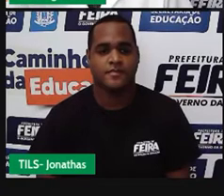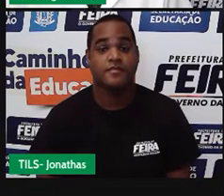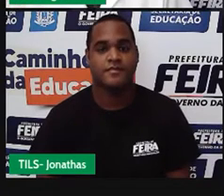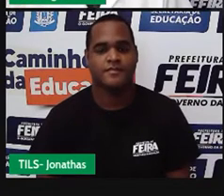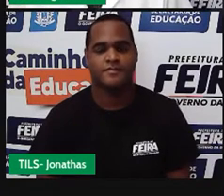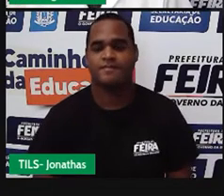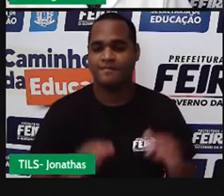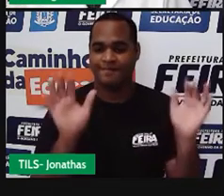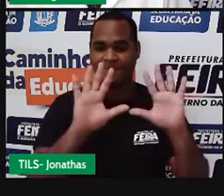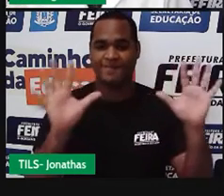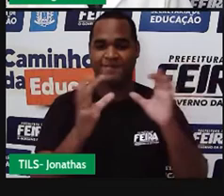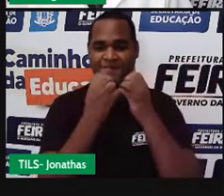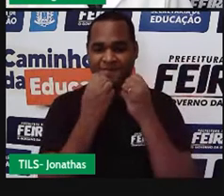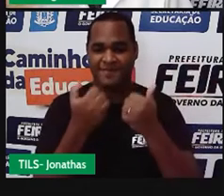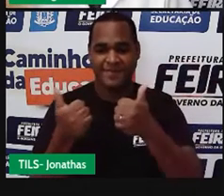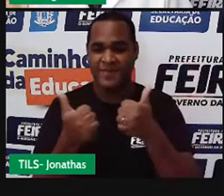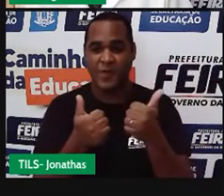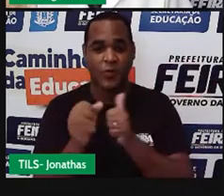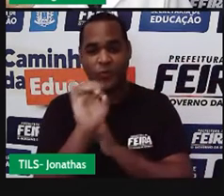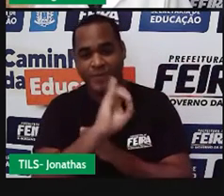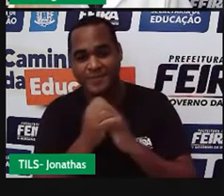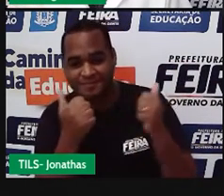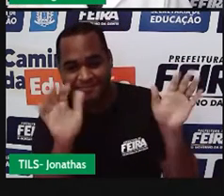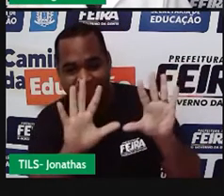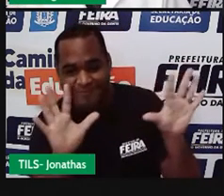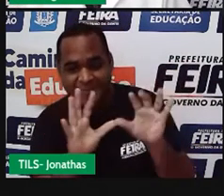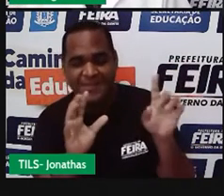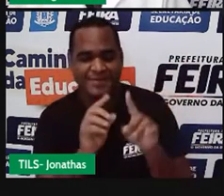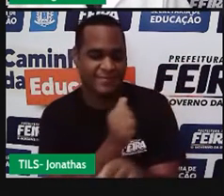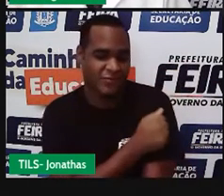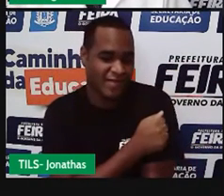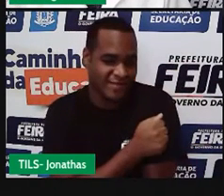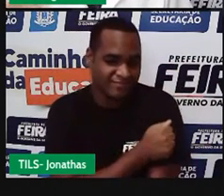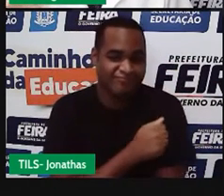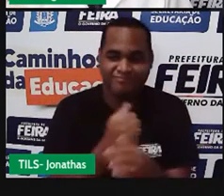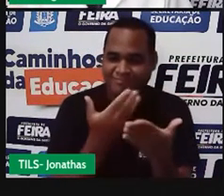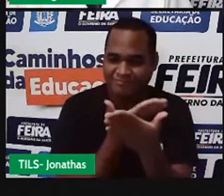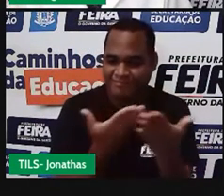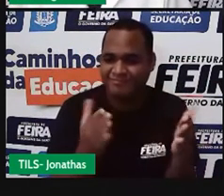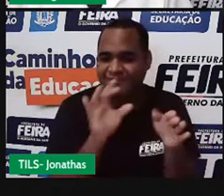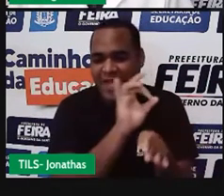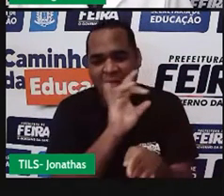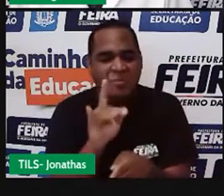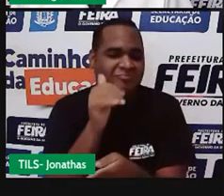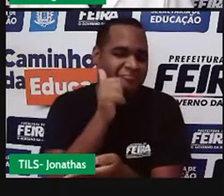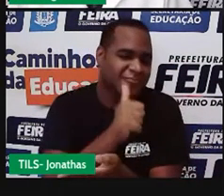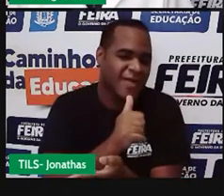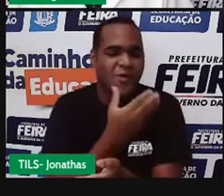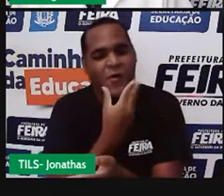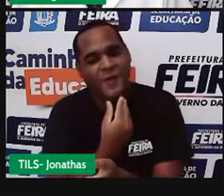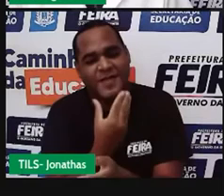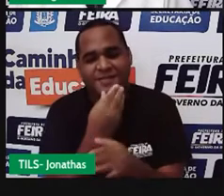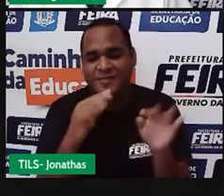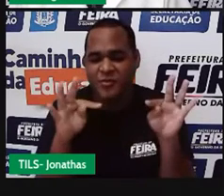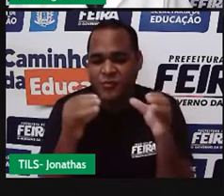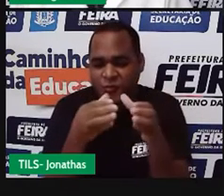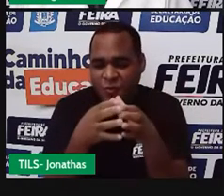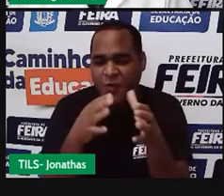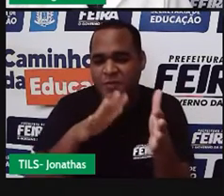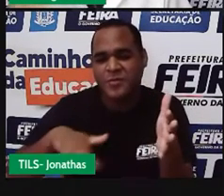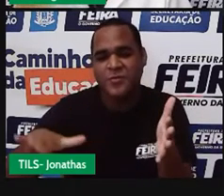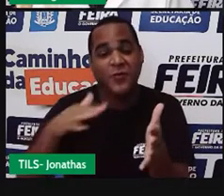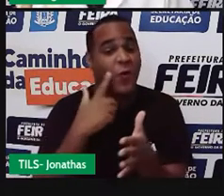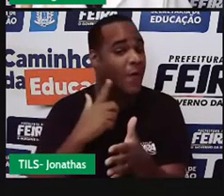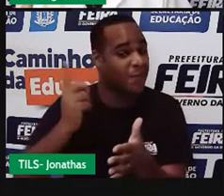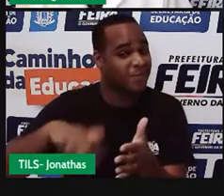Oi, oi, olá, querido estudante, querida estudante, olha nós aqui mais uma vez,